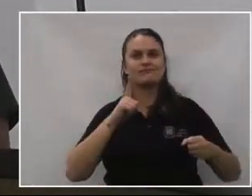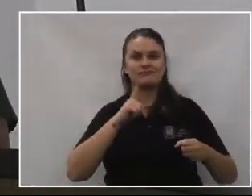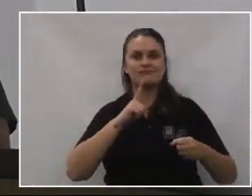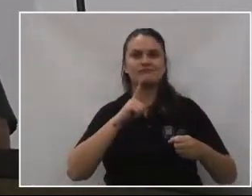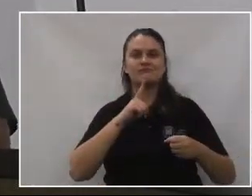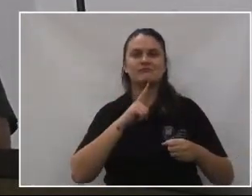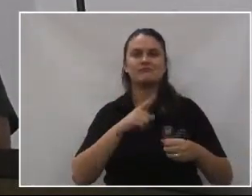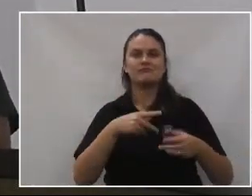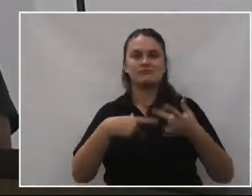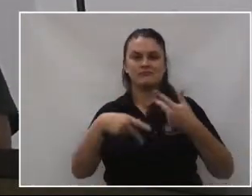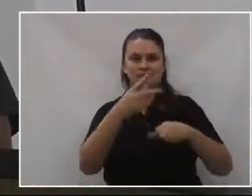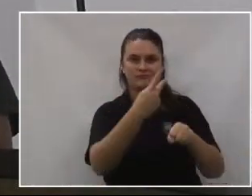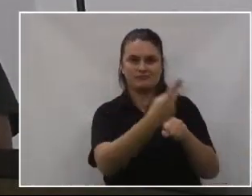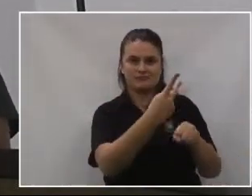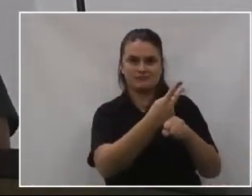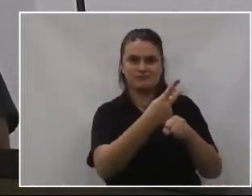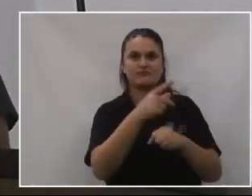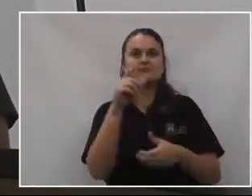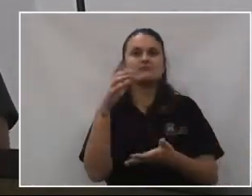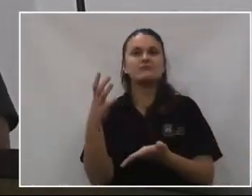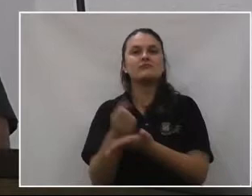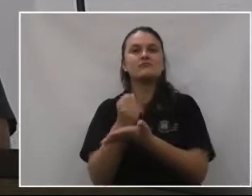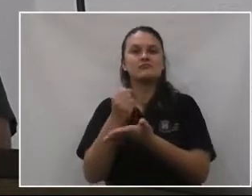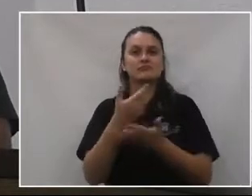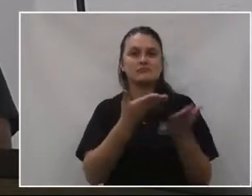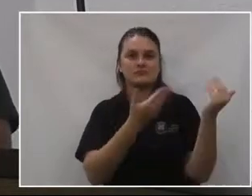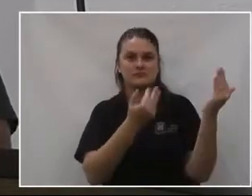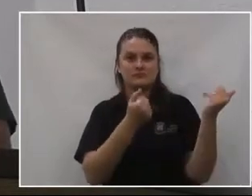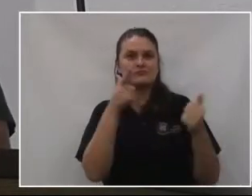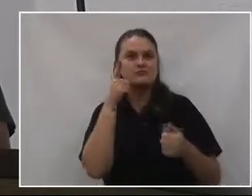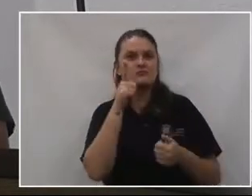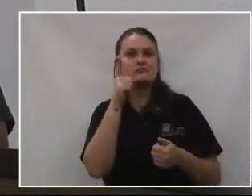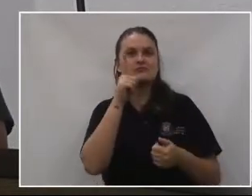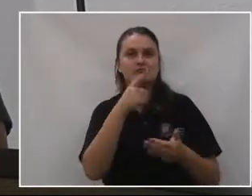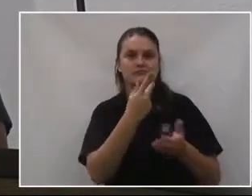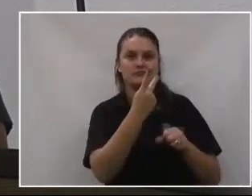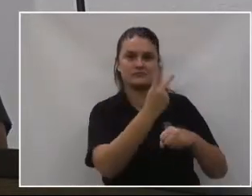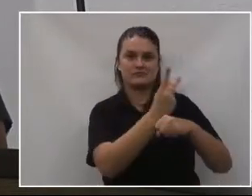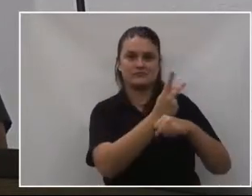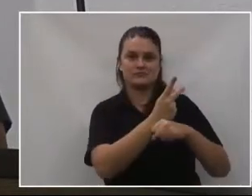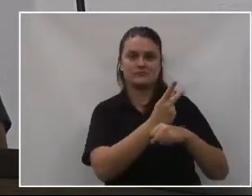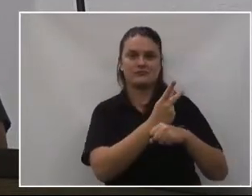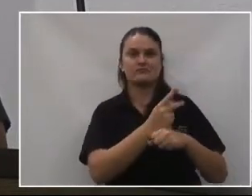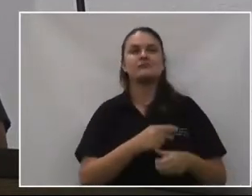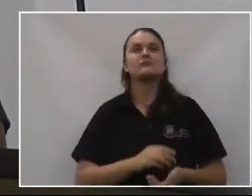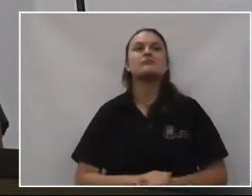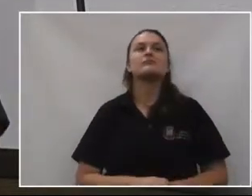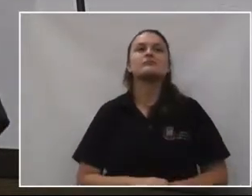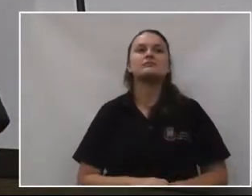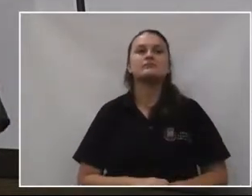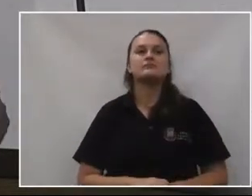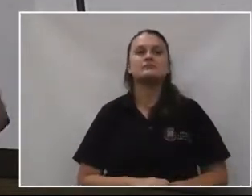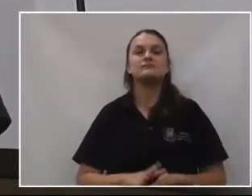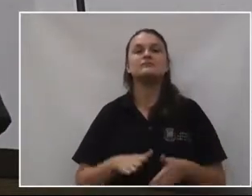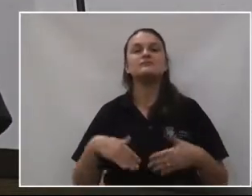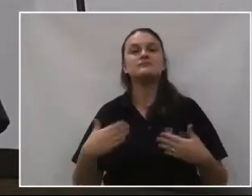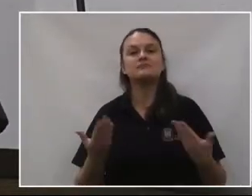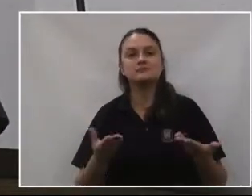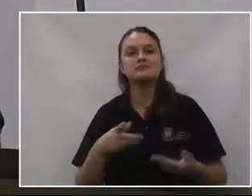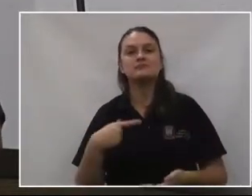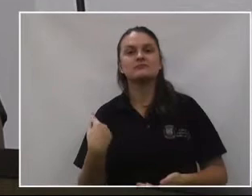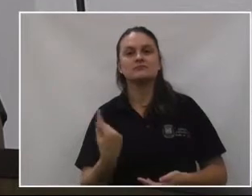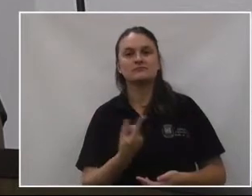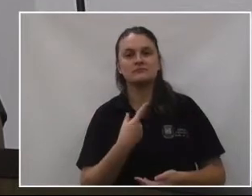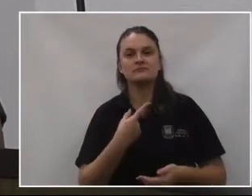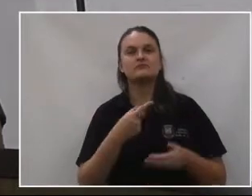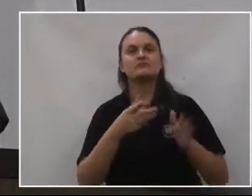condecorações às conquistas dos nossos jovens, dos nossos dirigentes, para marcar essa data. Então, assim, a gente